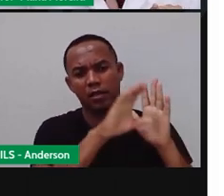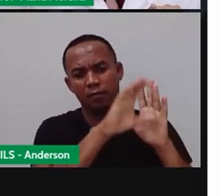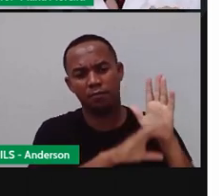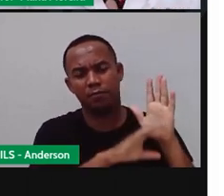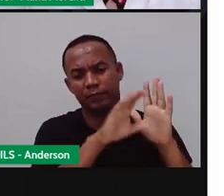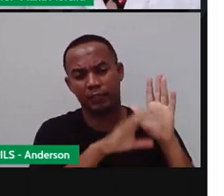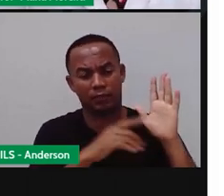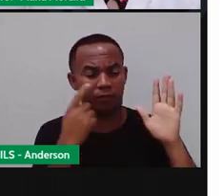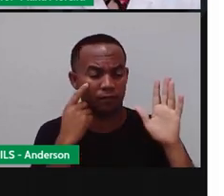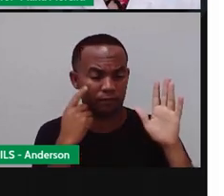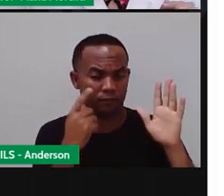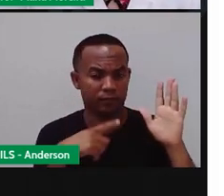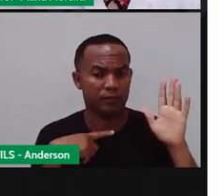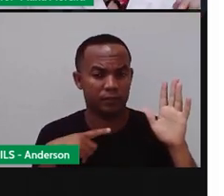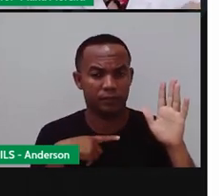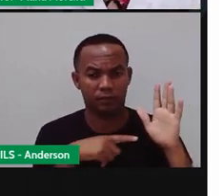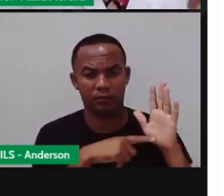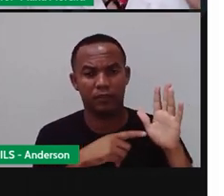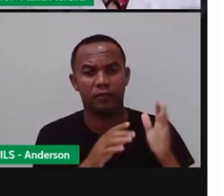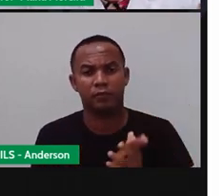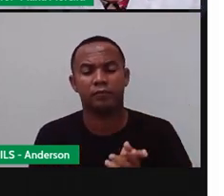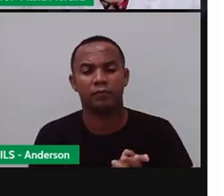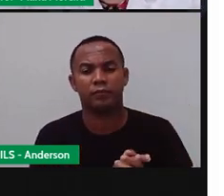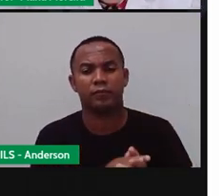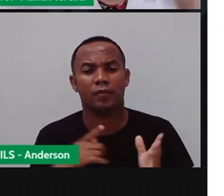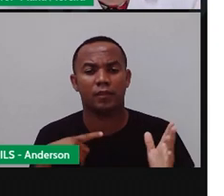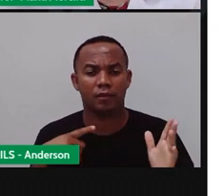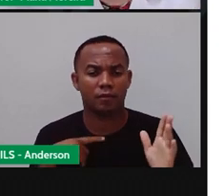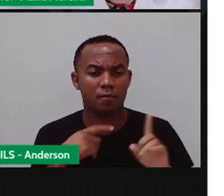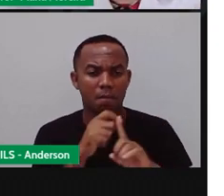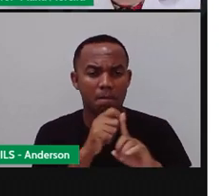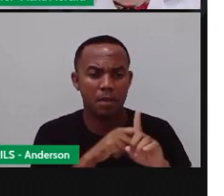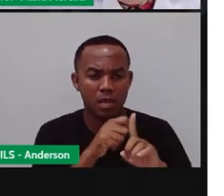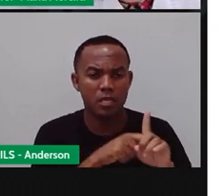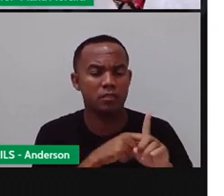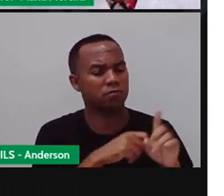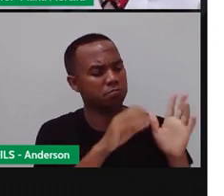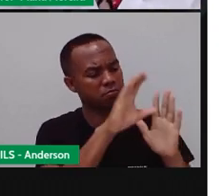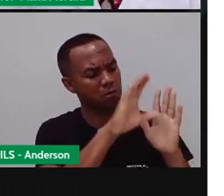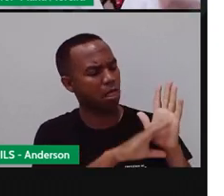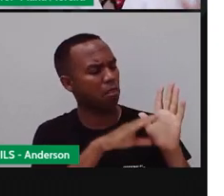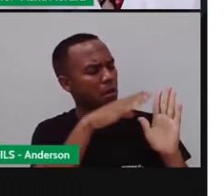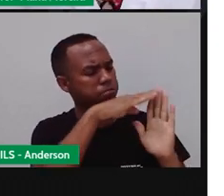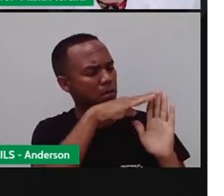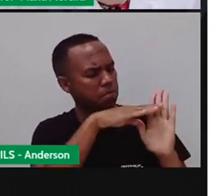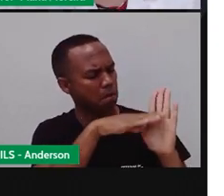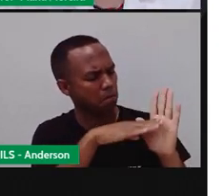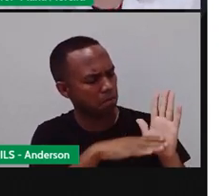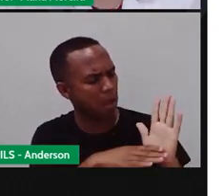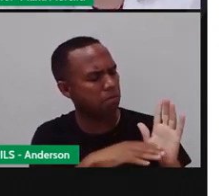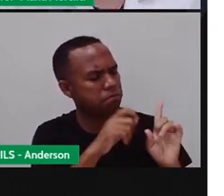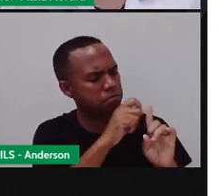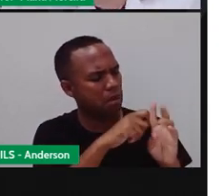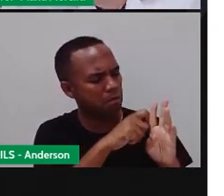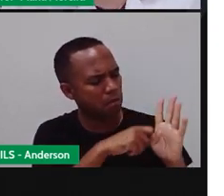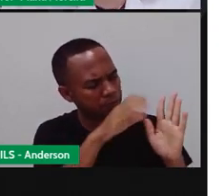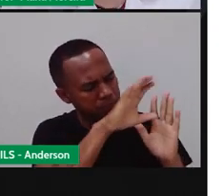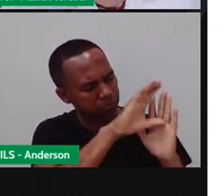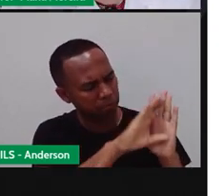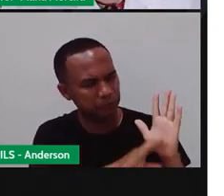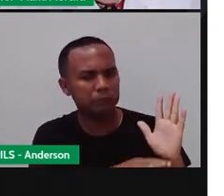Pois é. É o mês lunar. Temos o mês lunar e ele é diferente do nosso mês do calendário. Maravilhoso isso